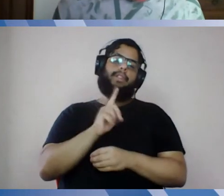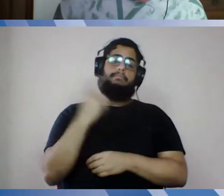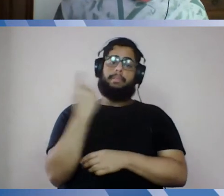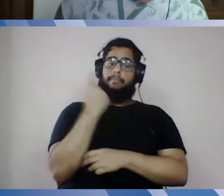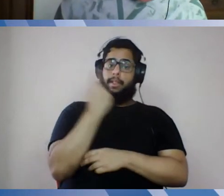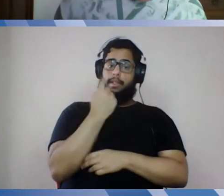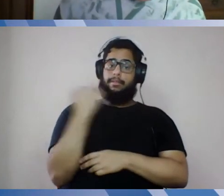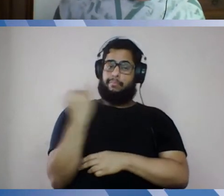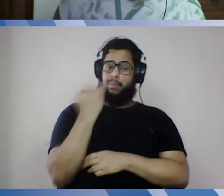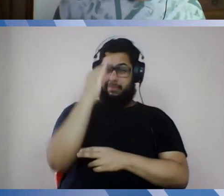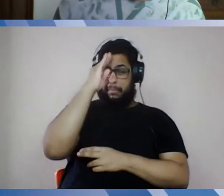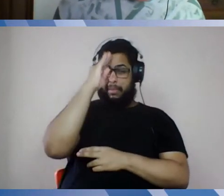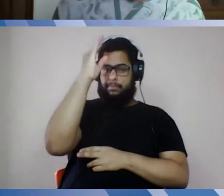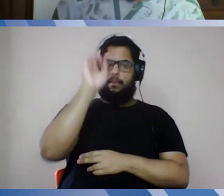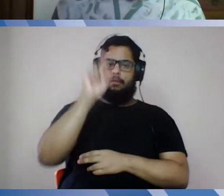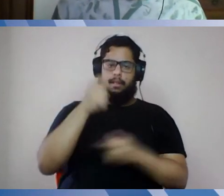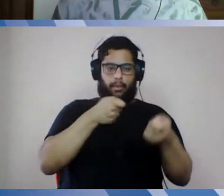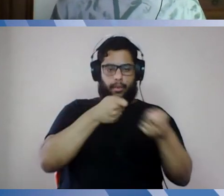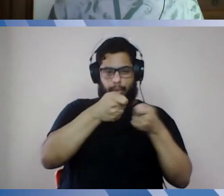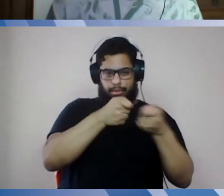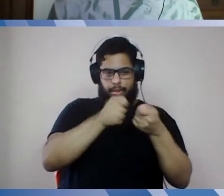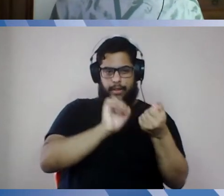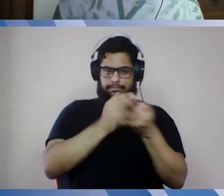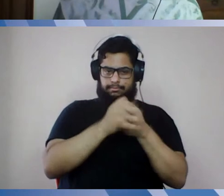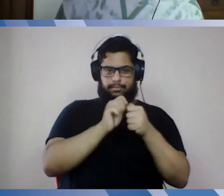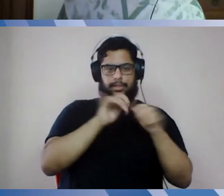isso. E aí, o que acontece?